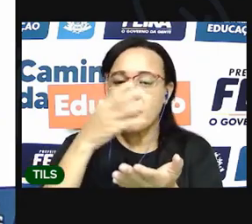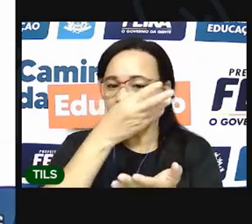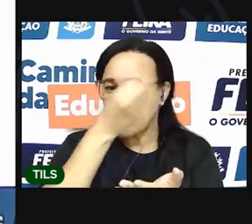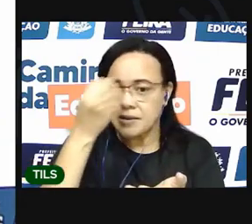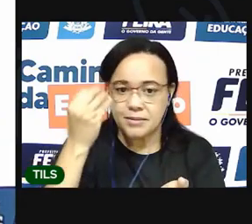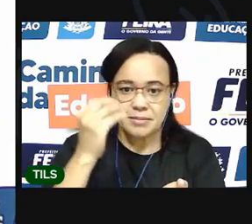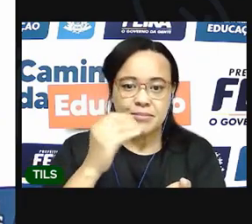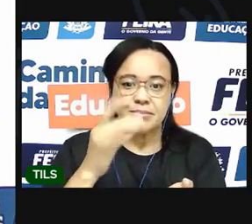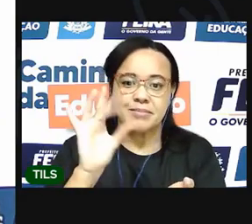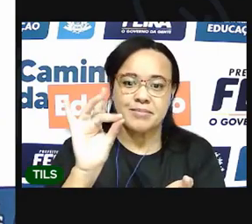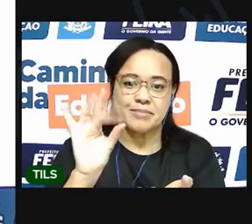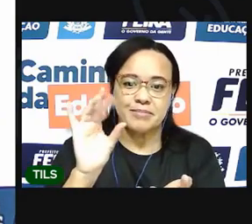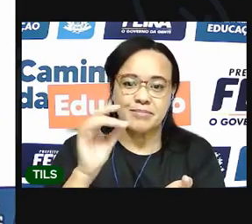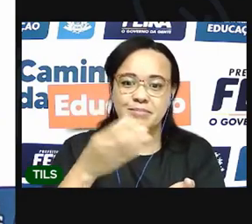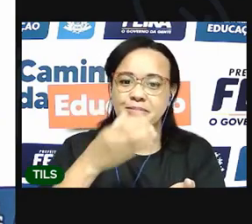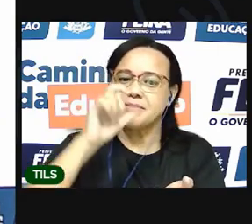sede.